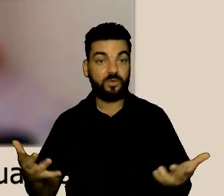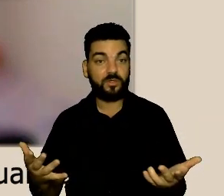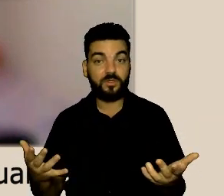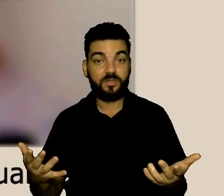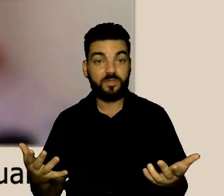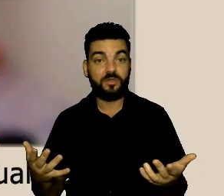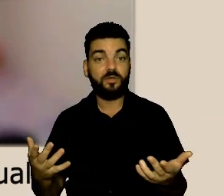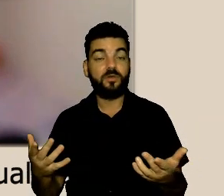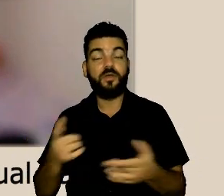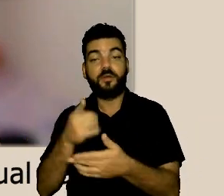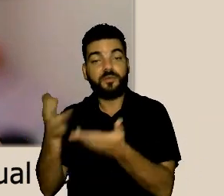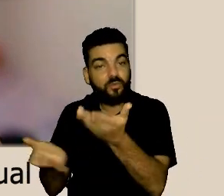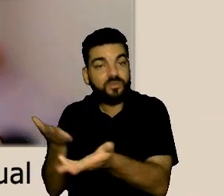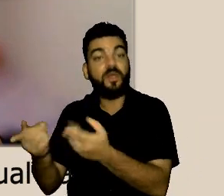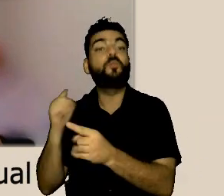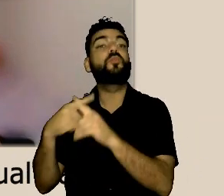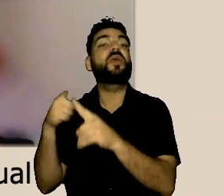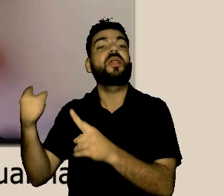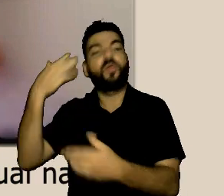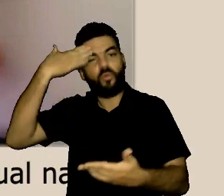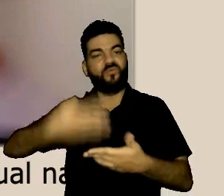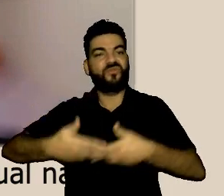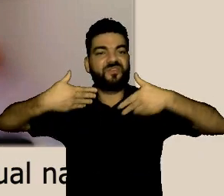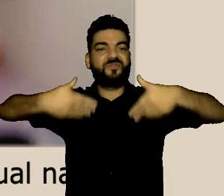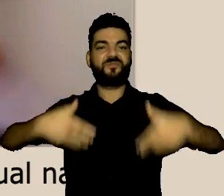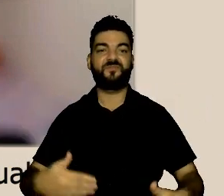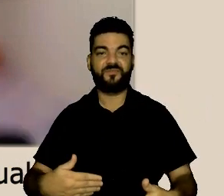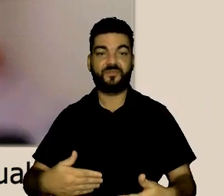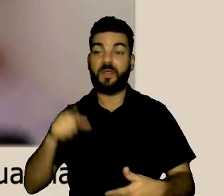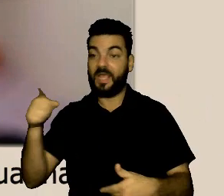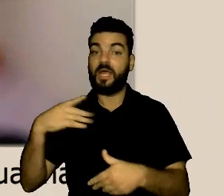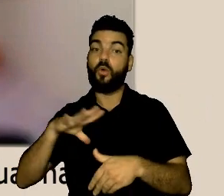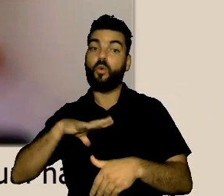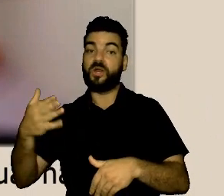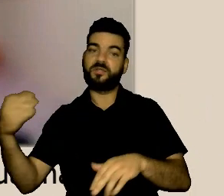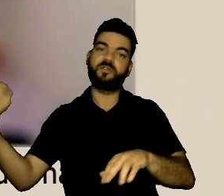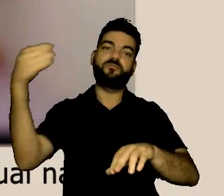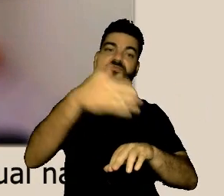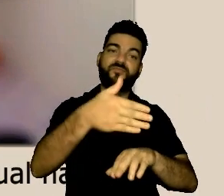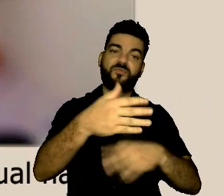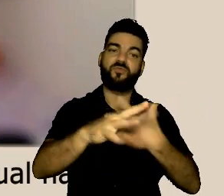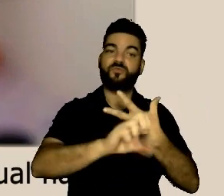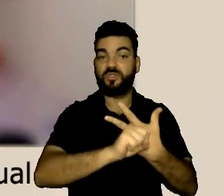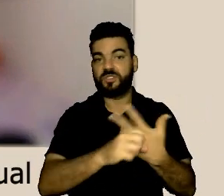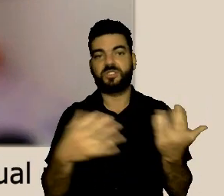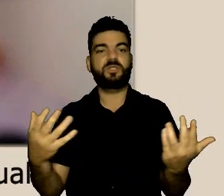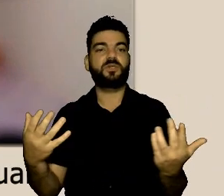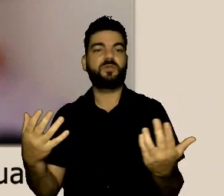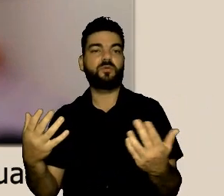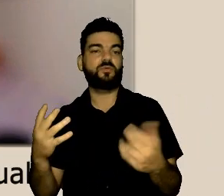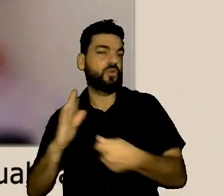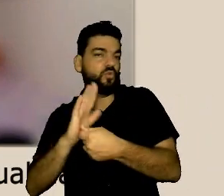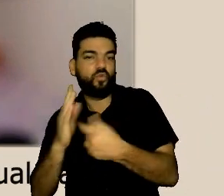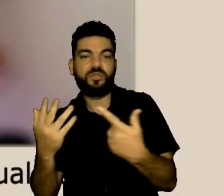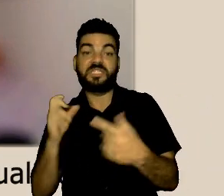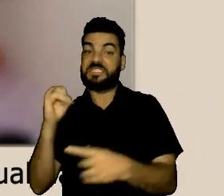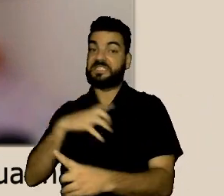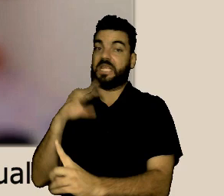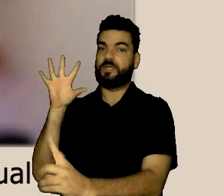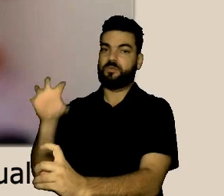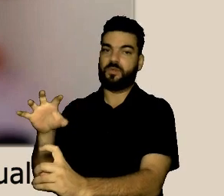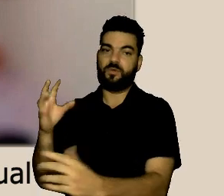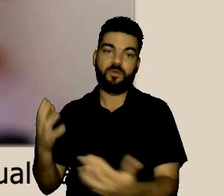com essas dores não só que essas pessoas que estão sofrendo essas dores tenham confiança e nos narrem essas dores que sofrem